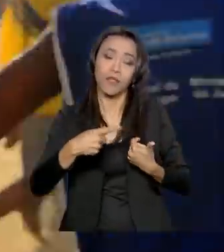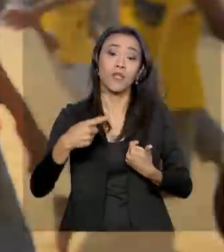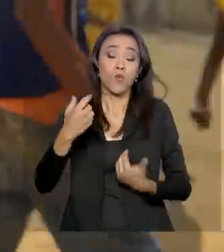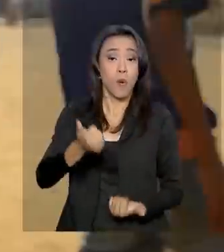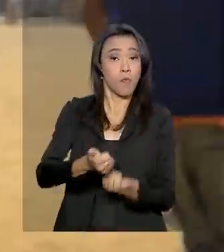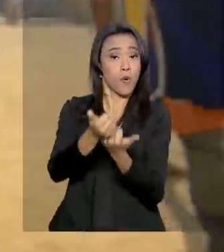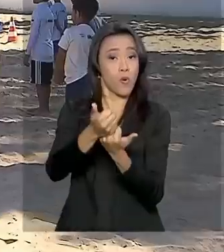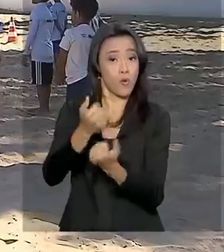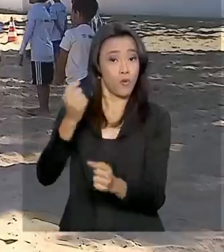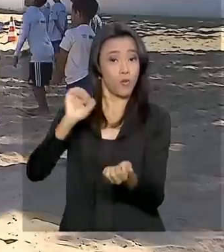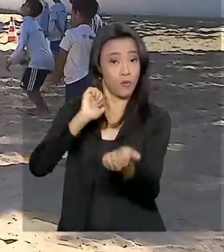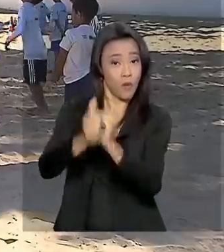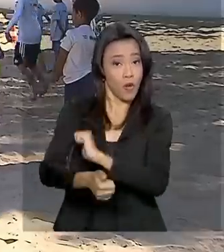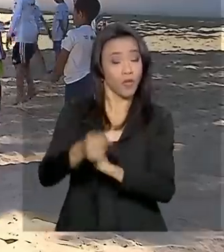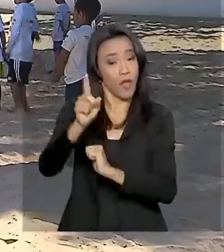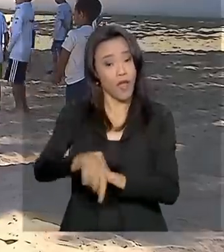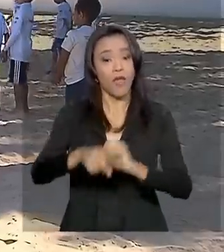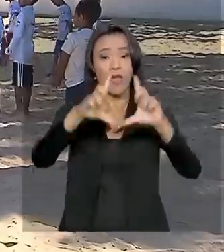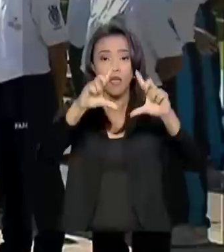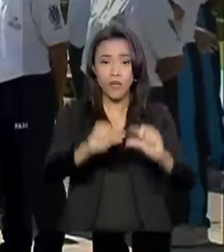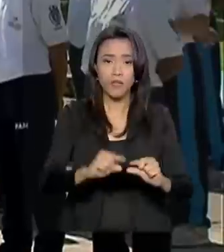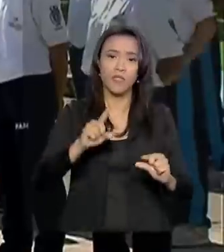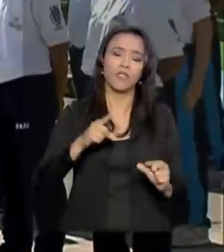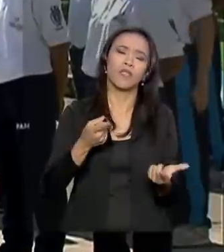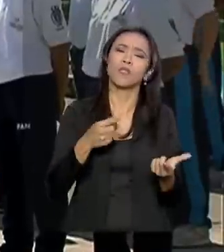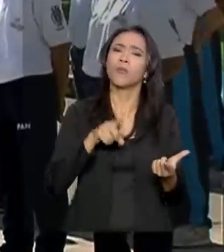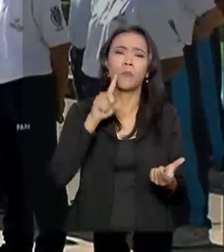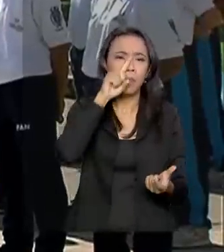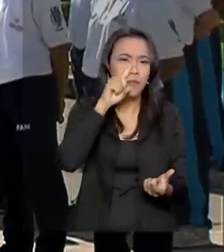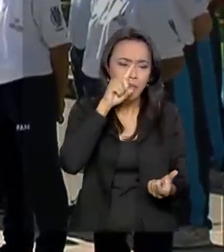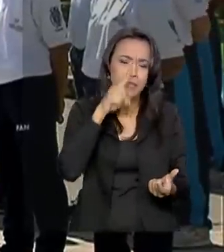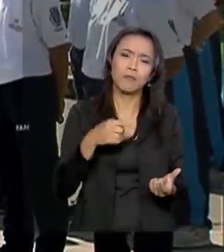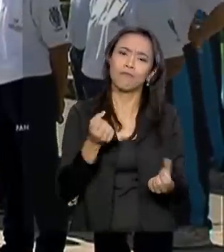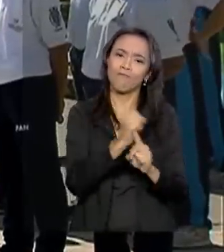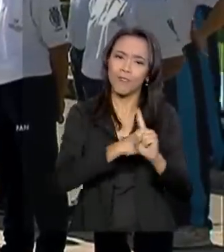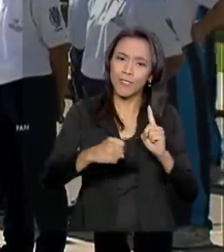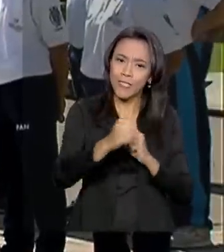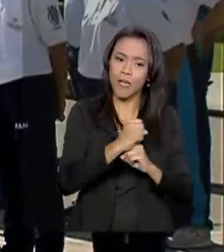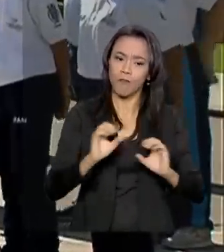objetivo reduzir riscos sociais e fortalecer a cidadania.